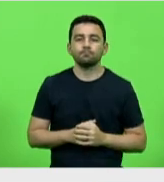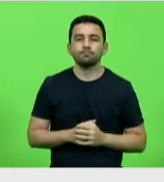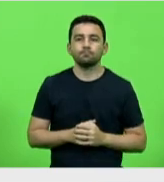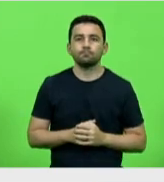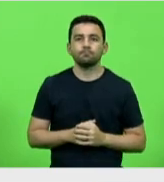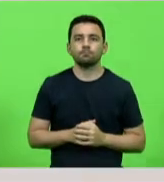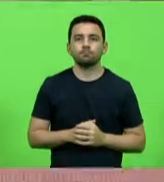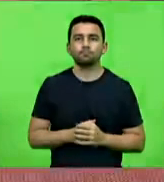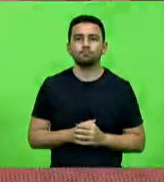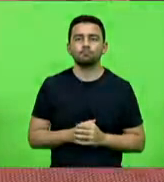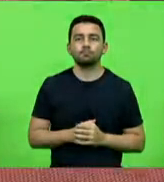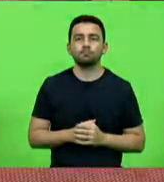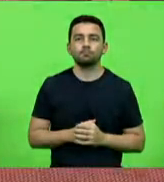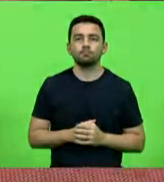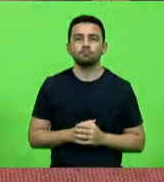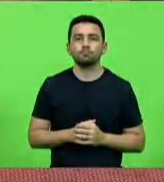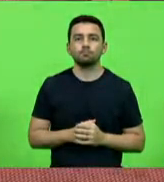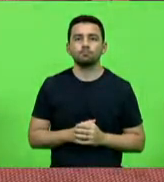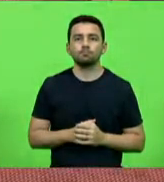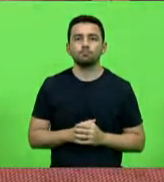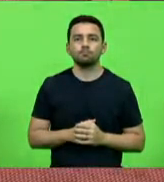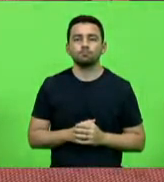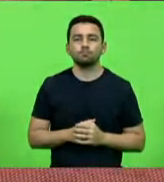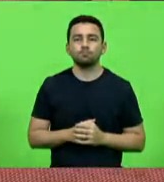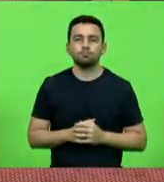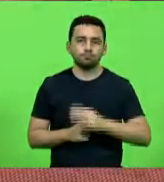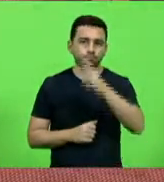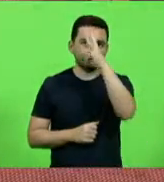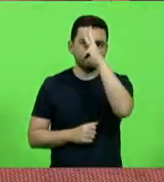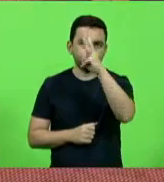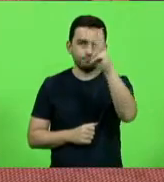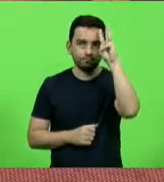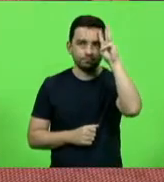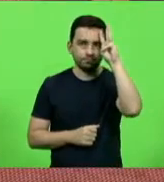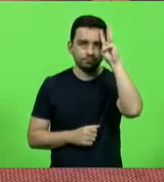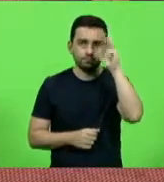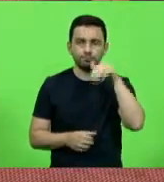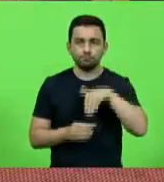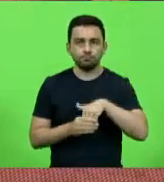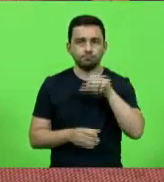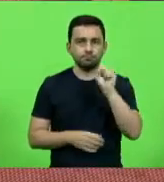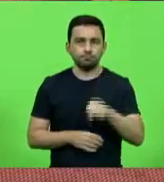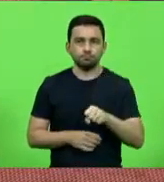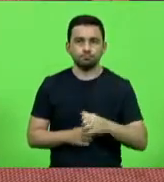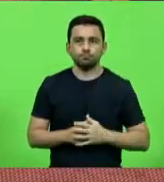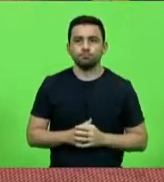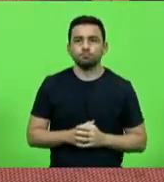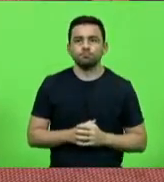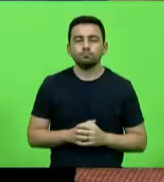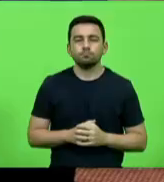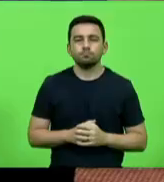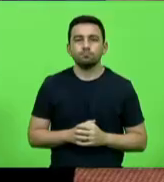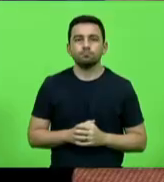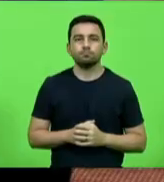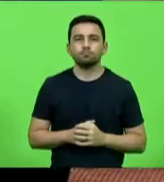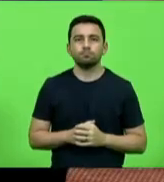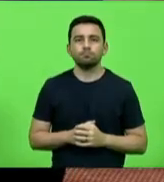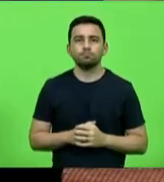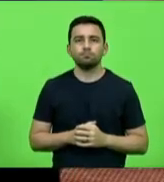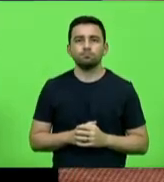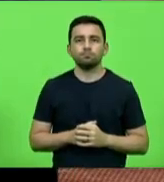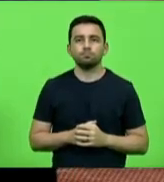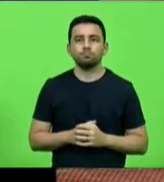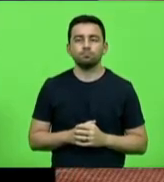presidente. E como vota o deputado Volney Weber? Voto sim, presidente. Deputado Volney Weber,